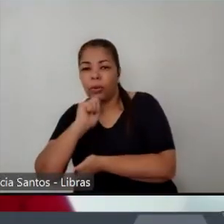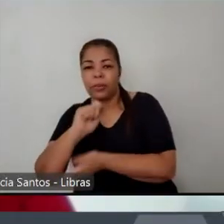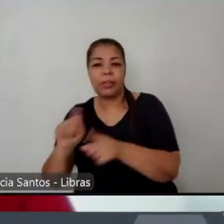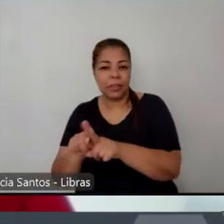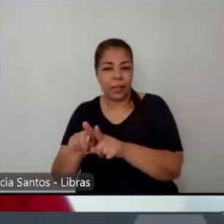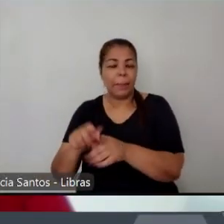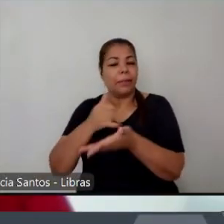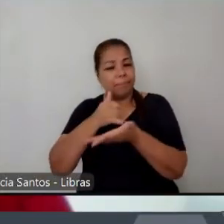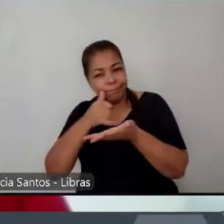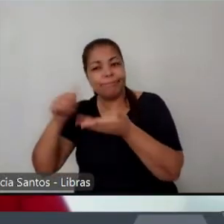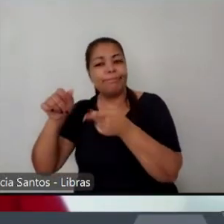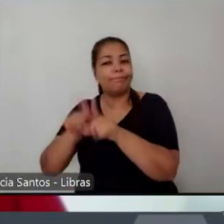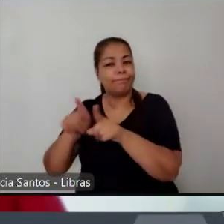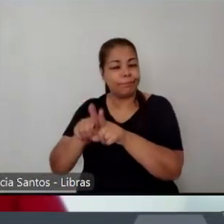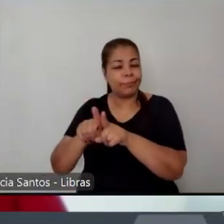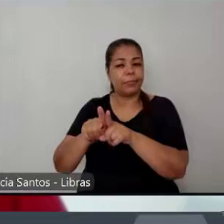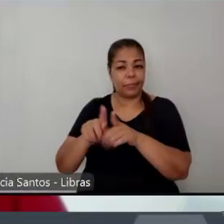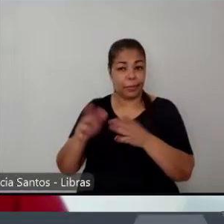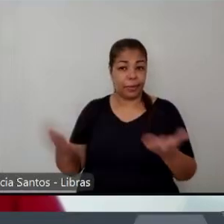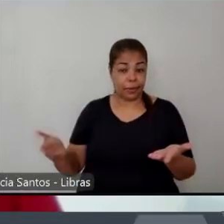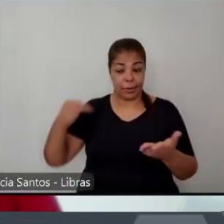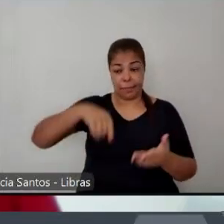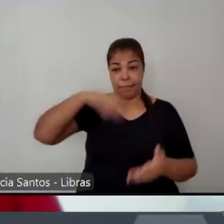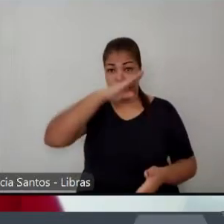passagem para